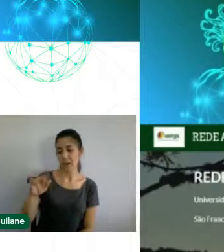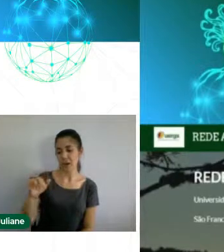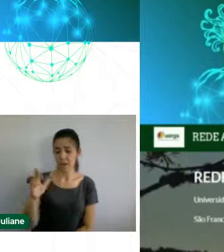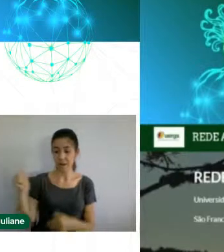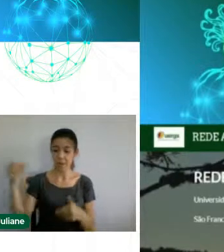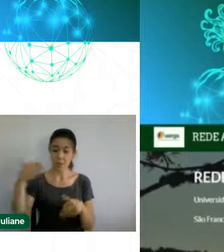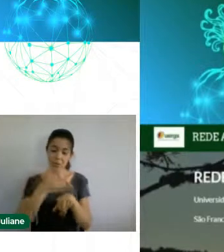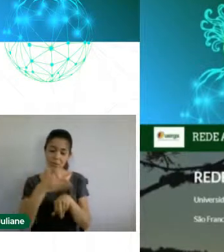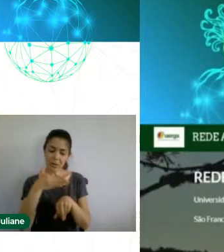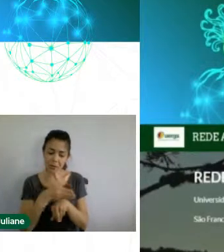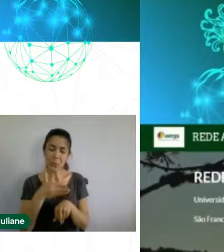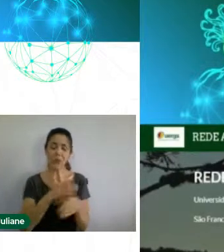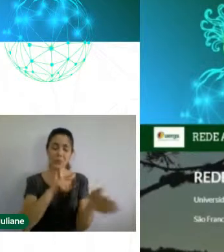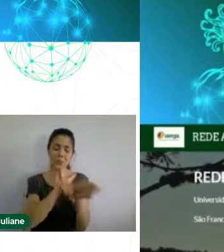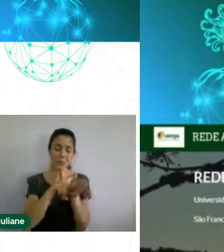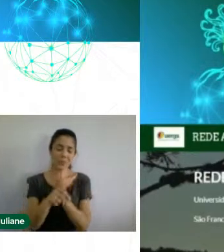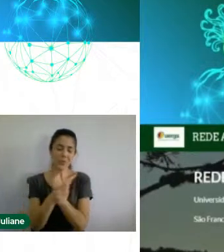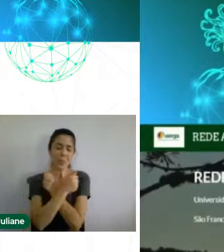fiquem bem e até mais.